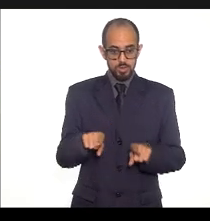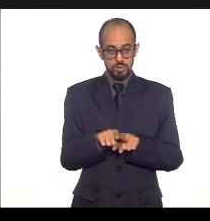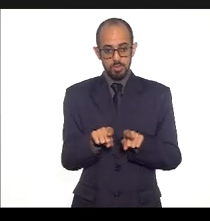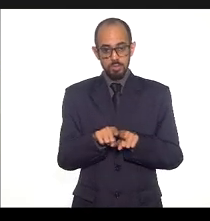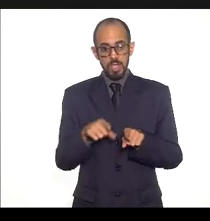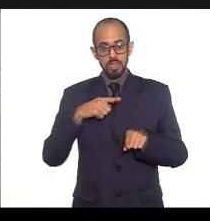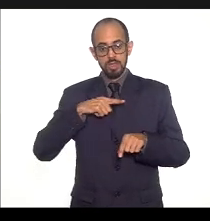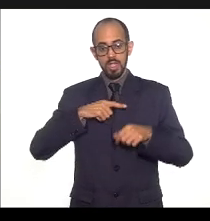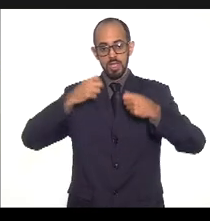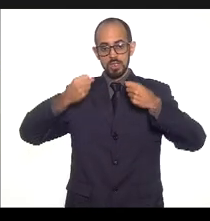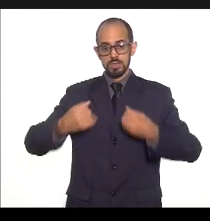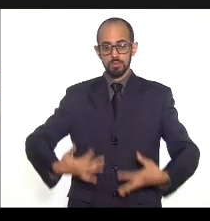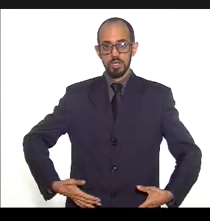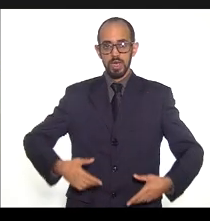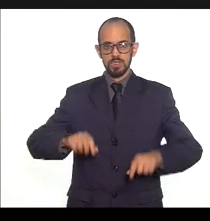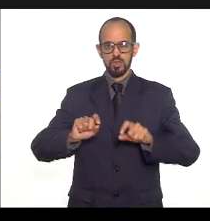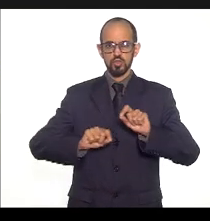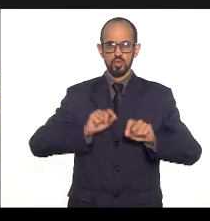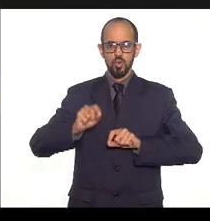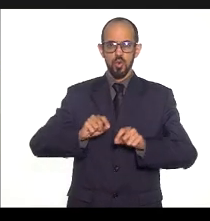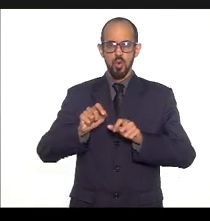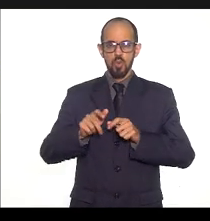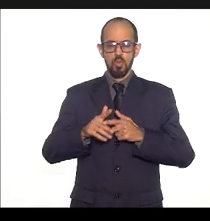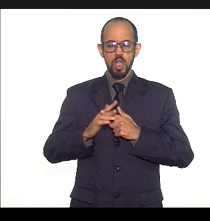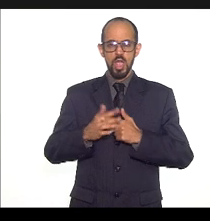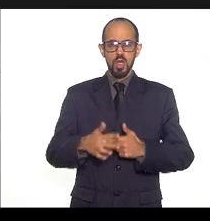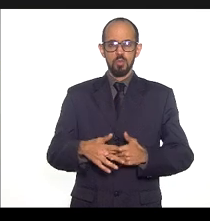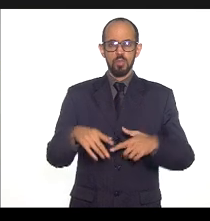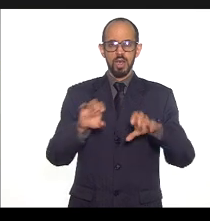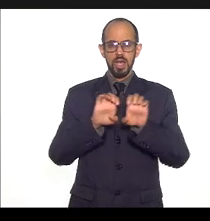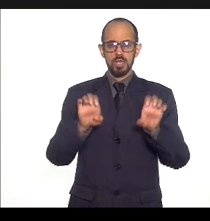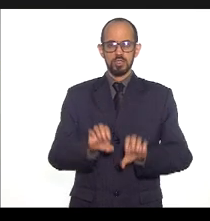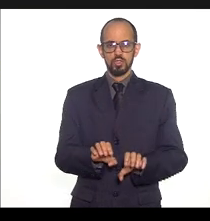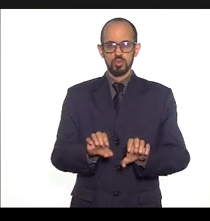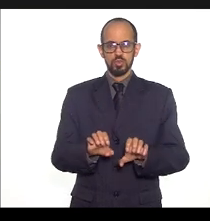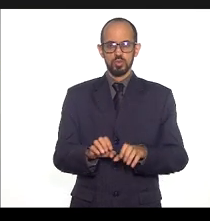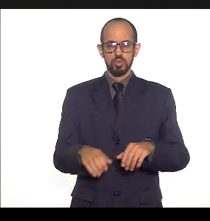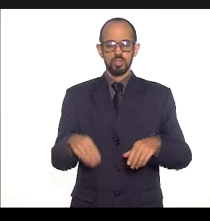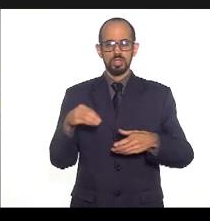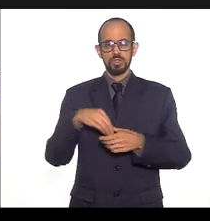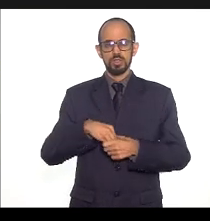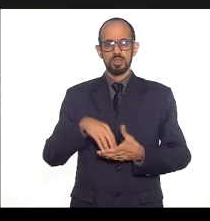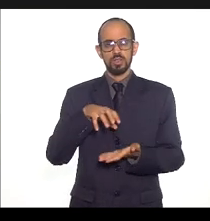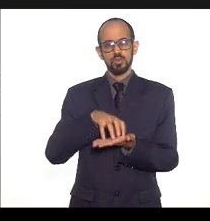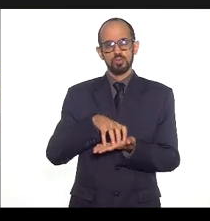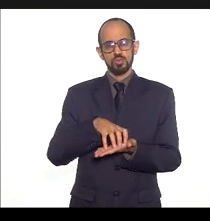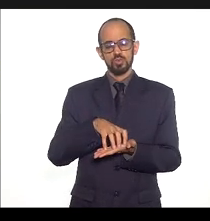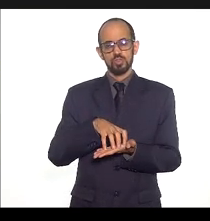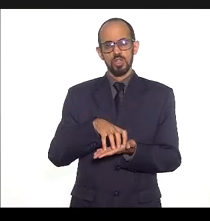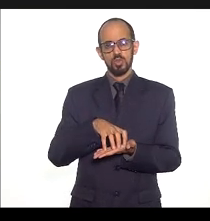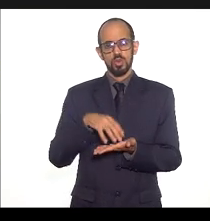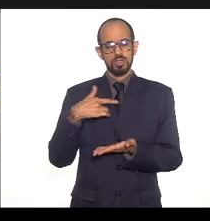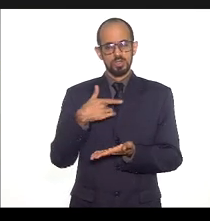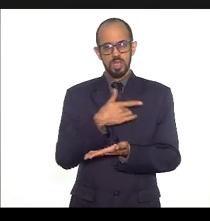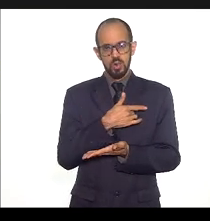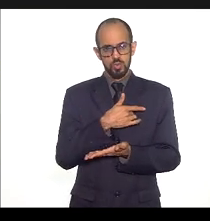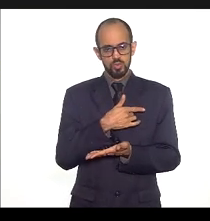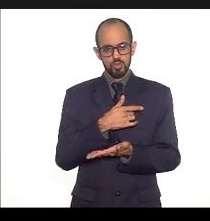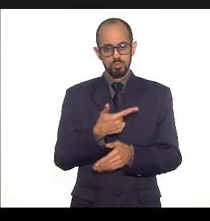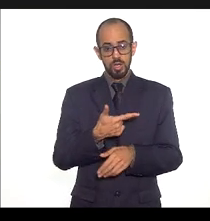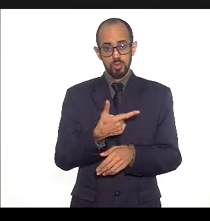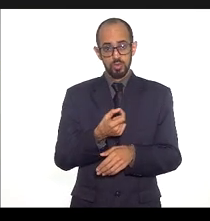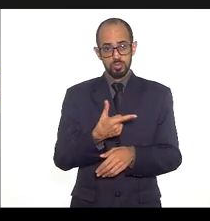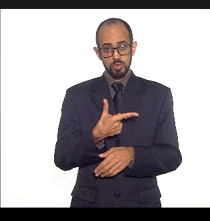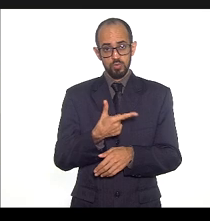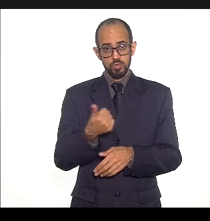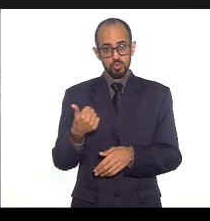metas para a construção e recuperação da infraestrutura e ambiência das unidades estaduais de saúde para hoje em 2021